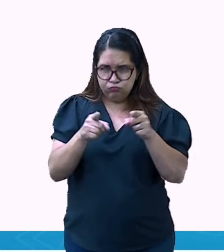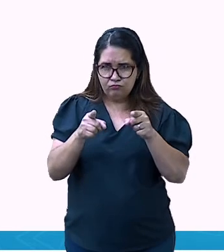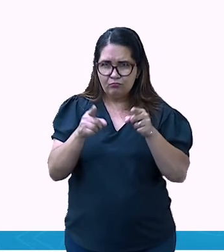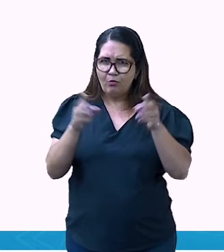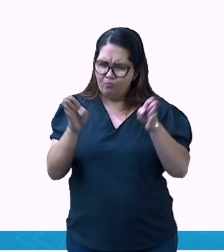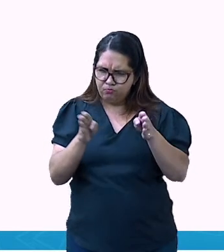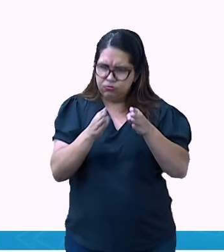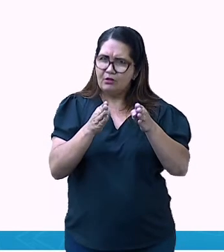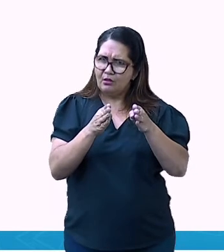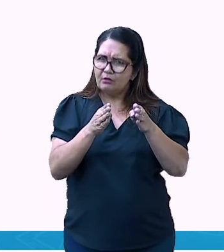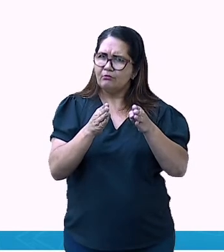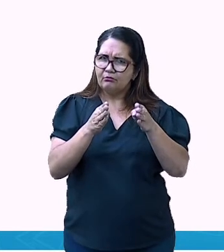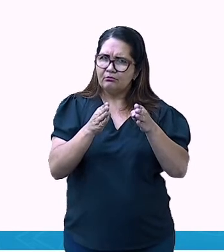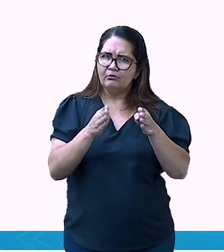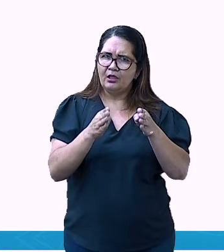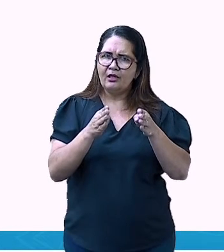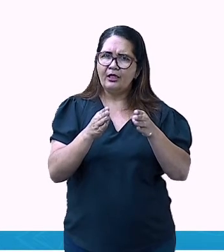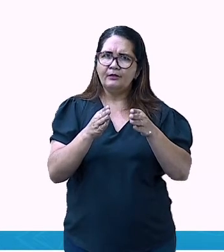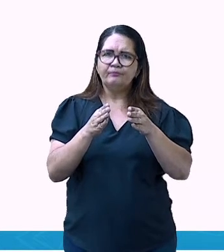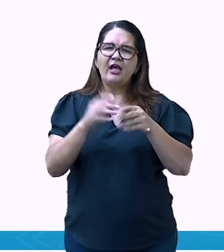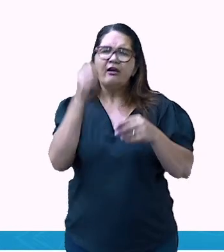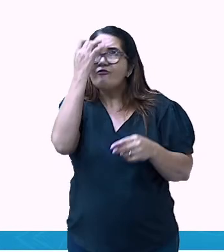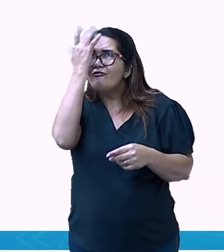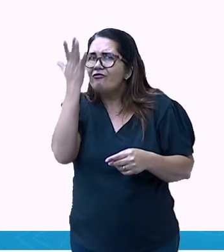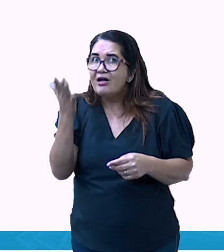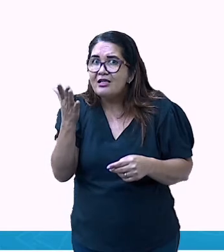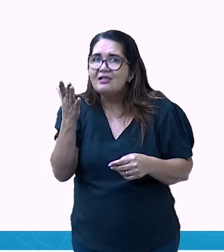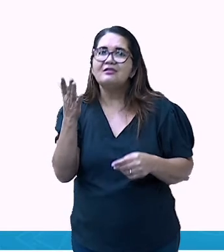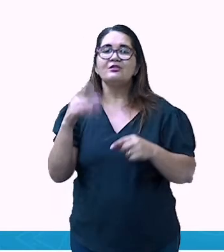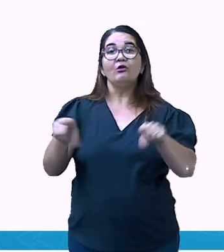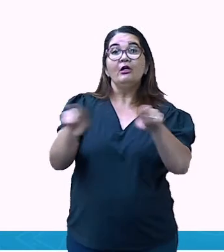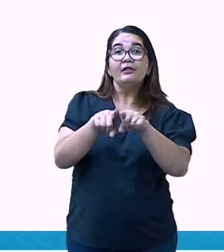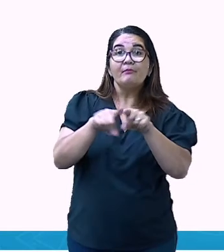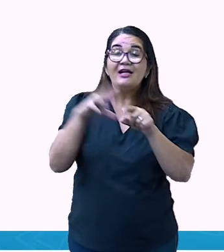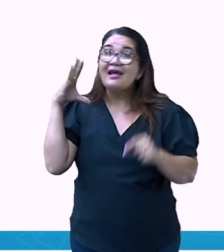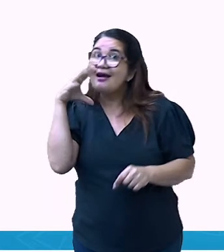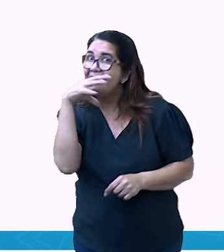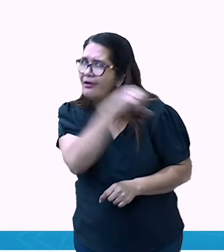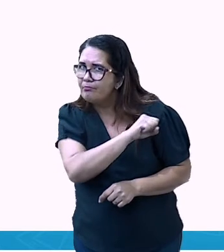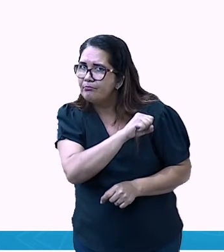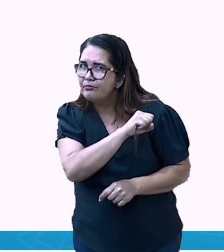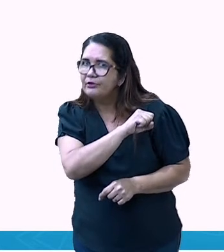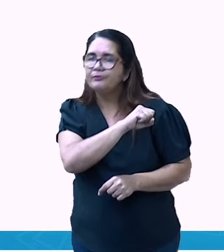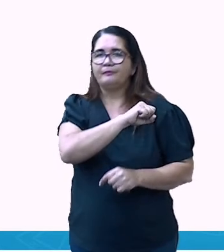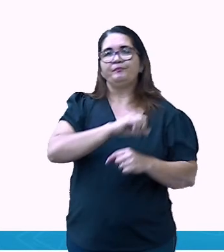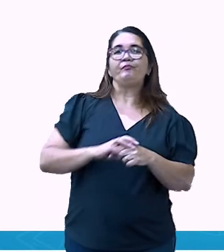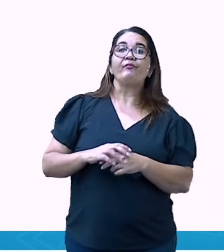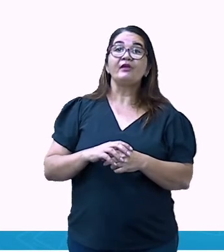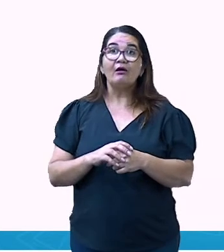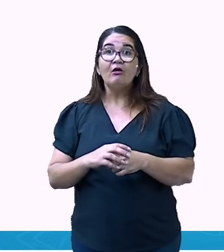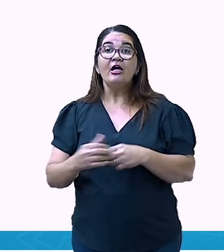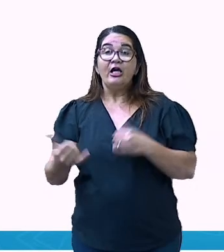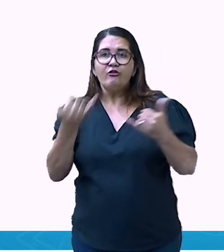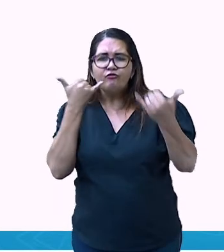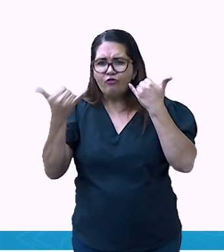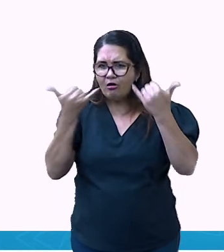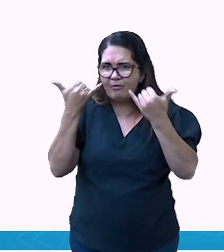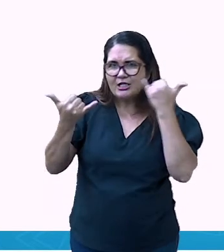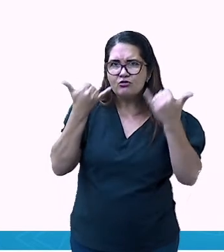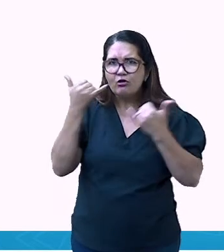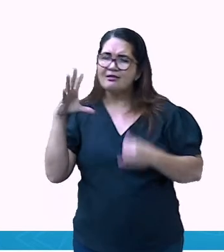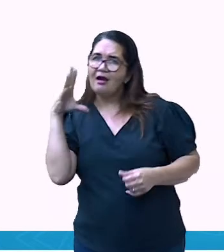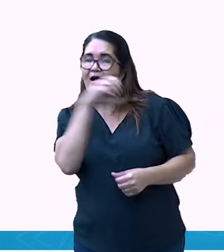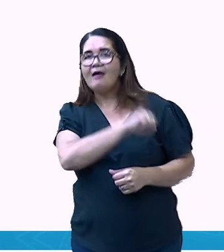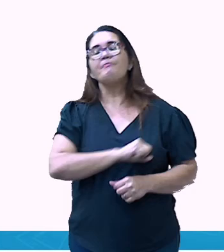bússola também era. Mas, além de ser pequeno, ele dá inúmeras informações, né? E